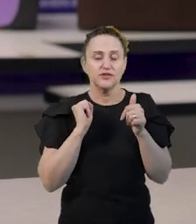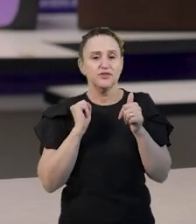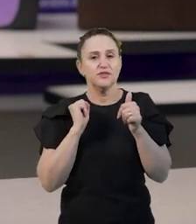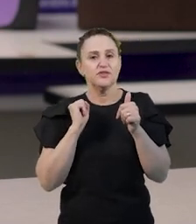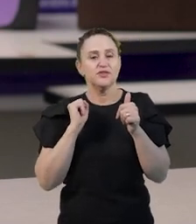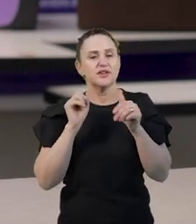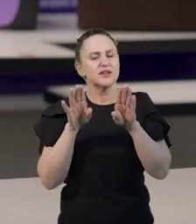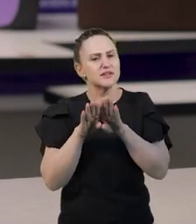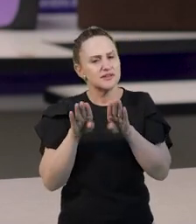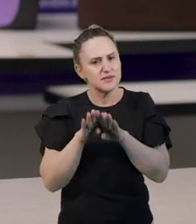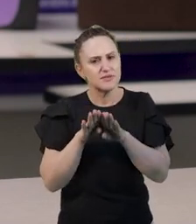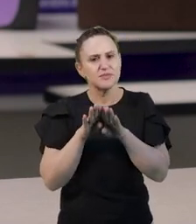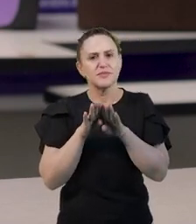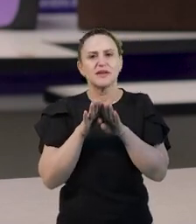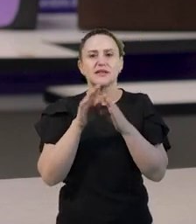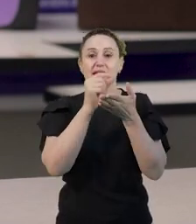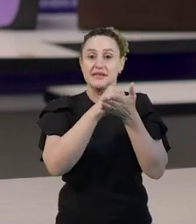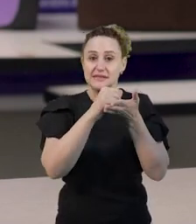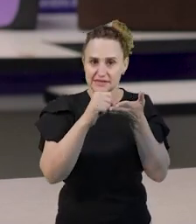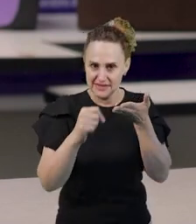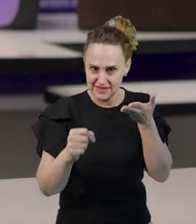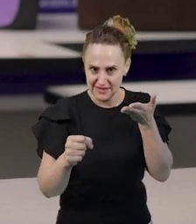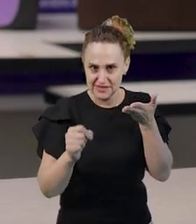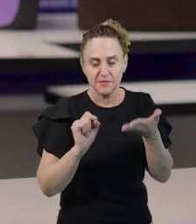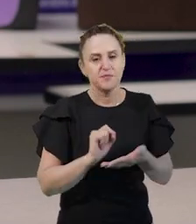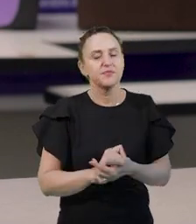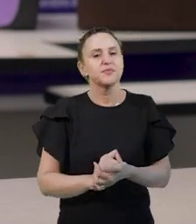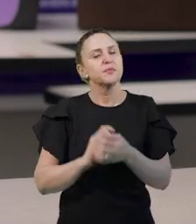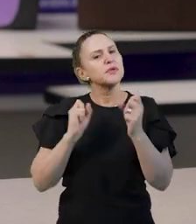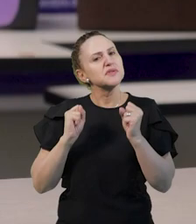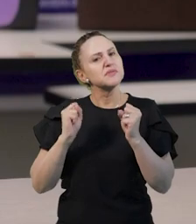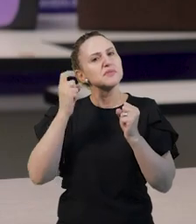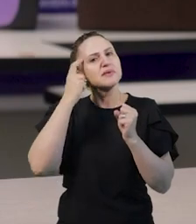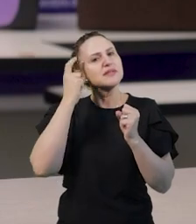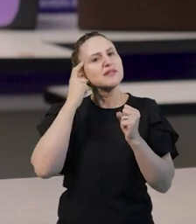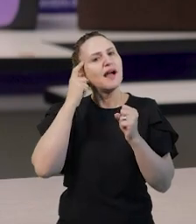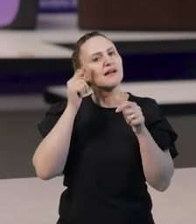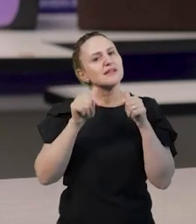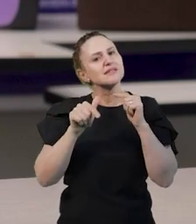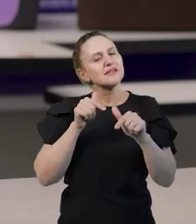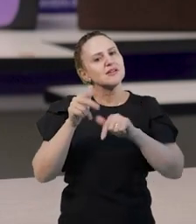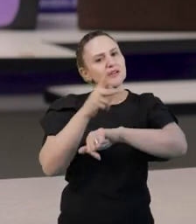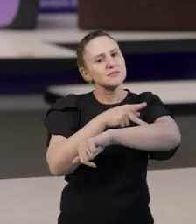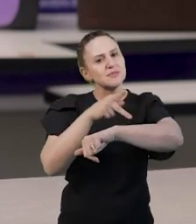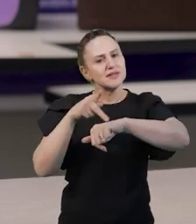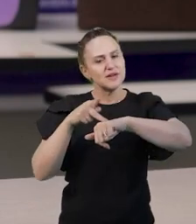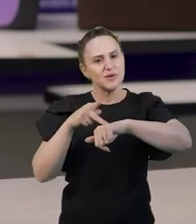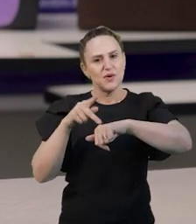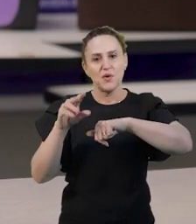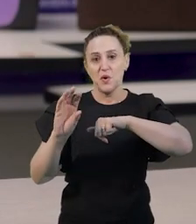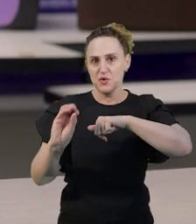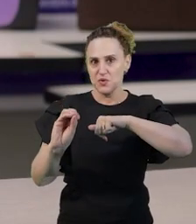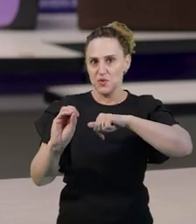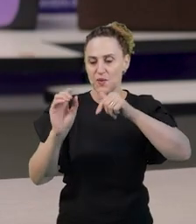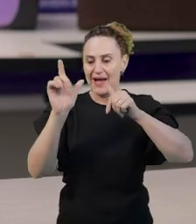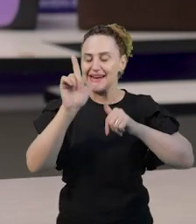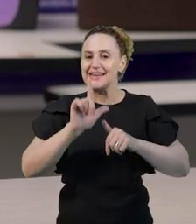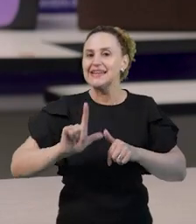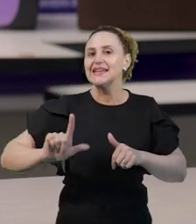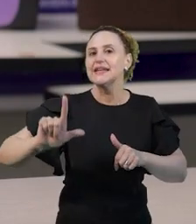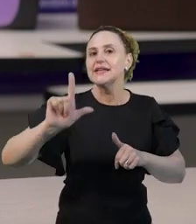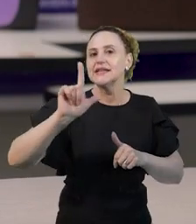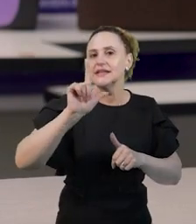nós podemos, então, pensar em algumas ideias norteadoras para o trabalho pedagógico com a literatura infantil. Então, podemos